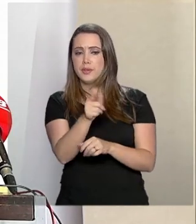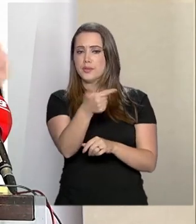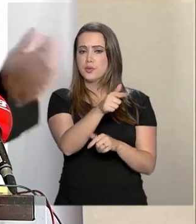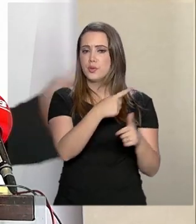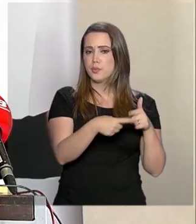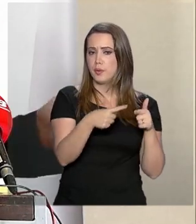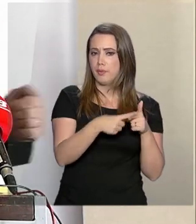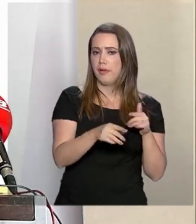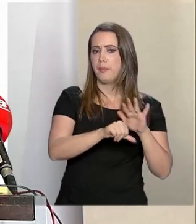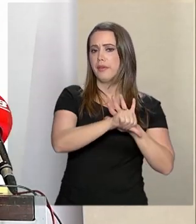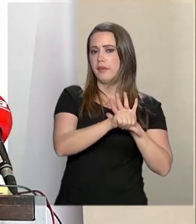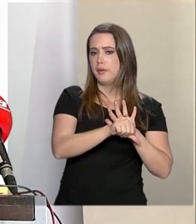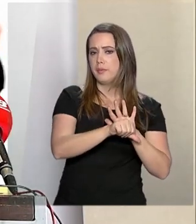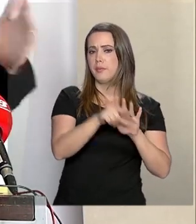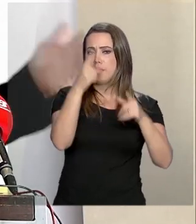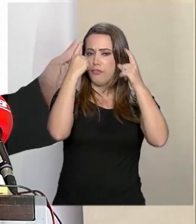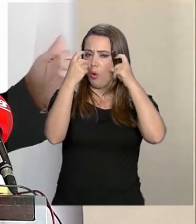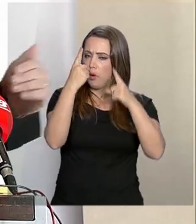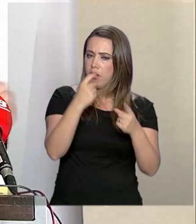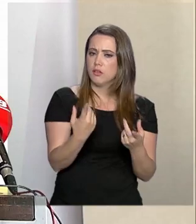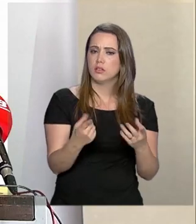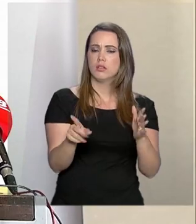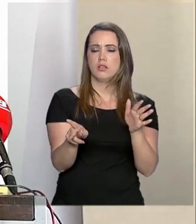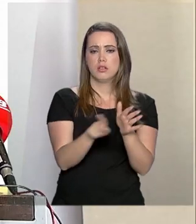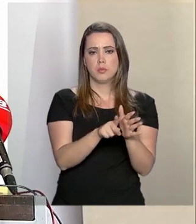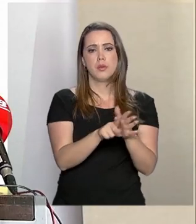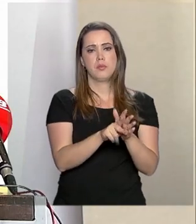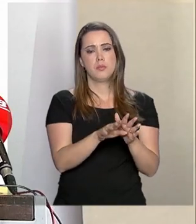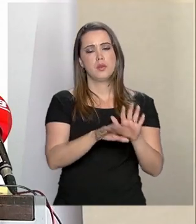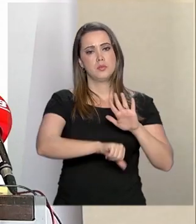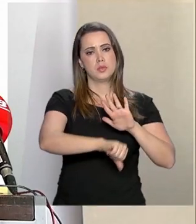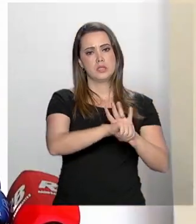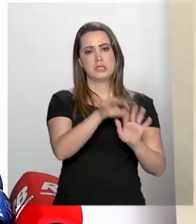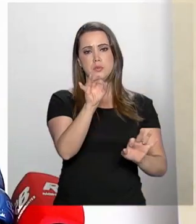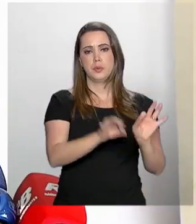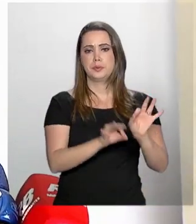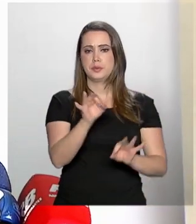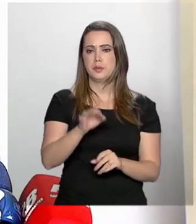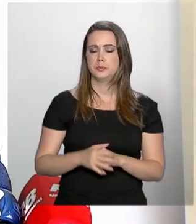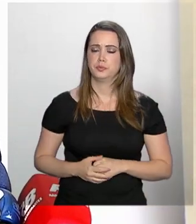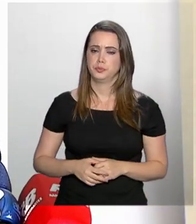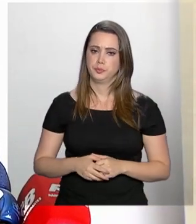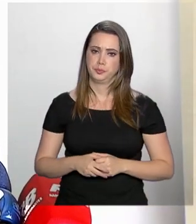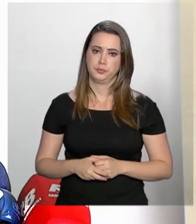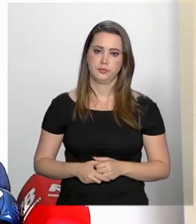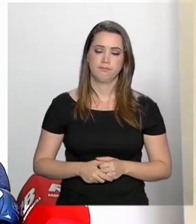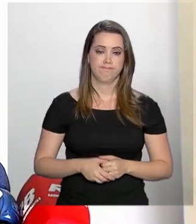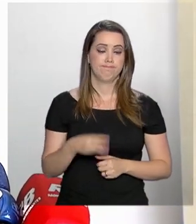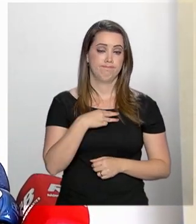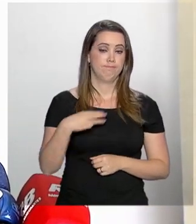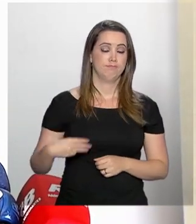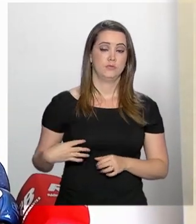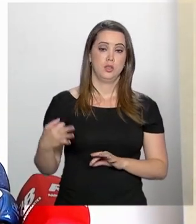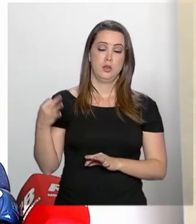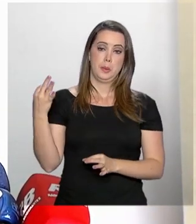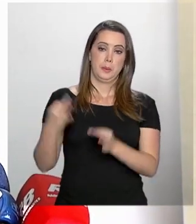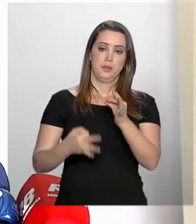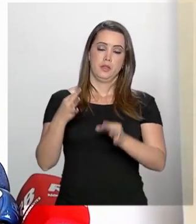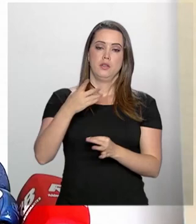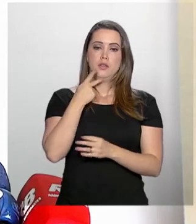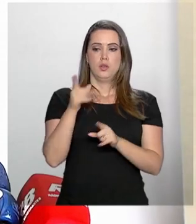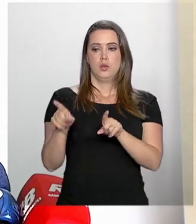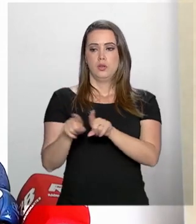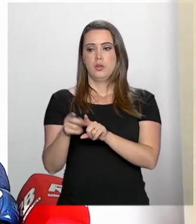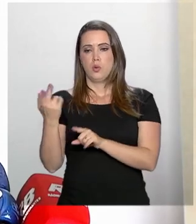questões. Criminalidade violenta e a própria criminalidade organizada. O ministro da Justiça disse ainda que tanto a